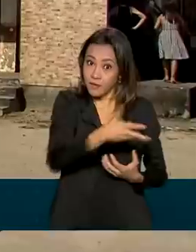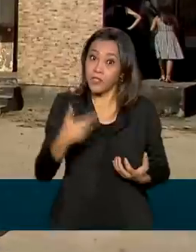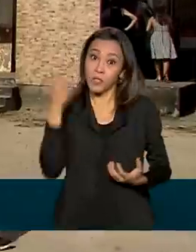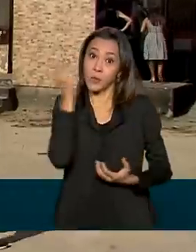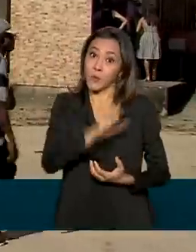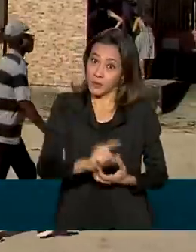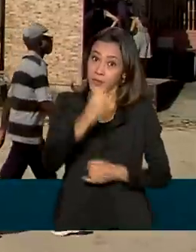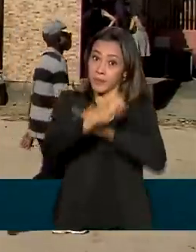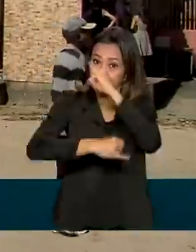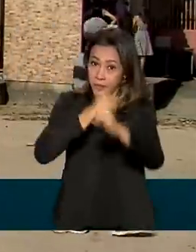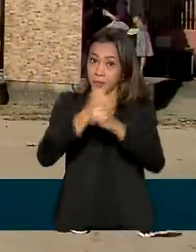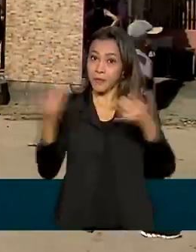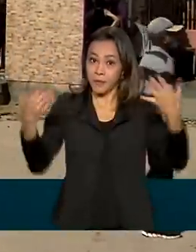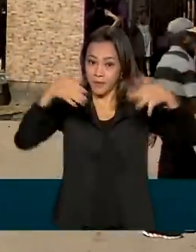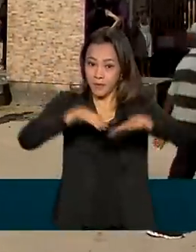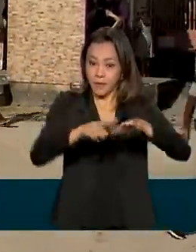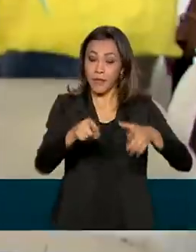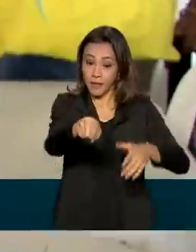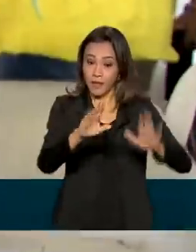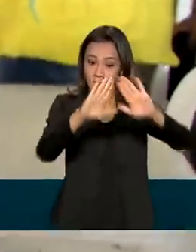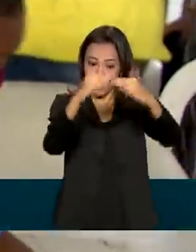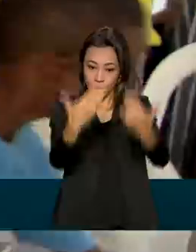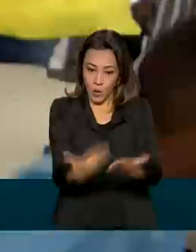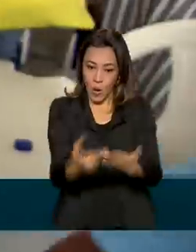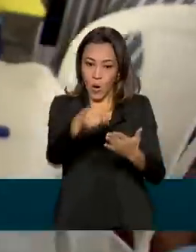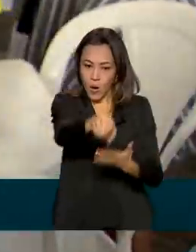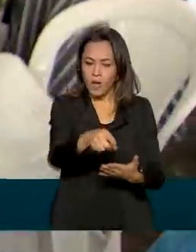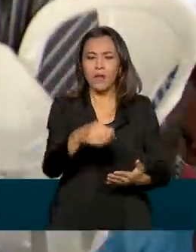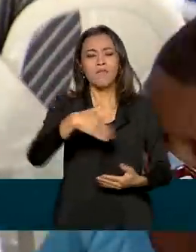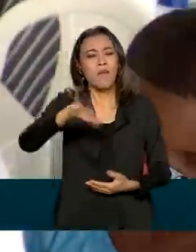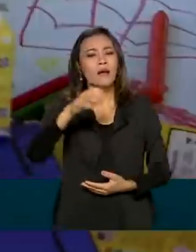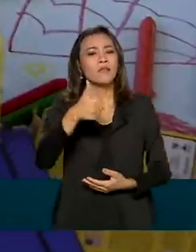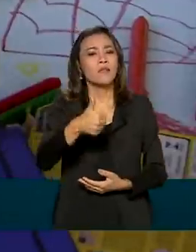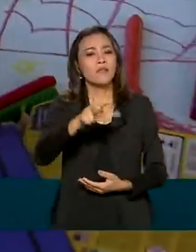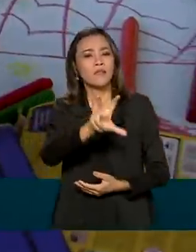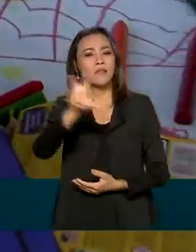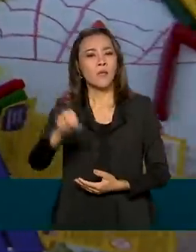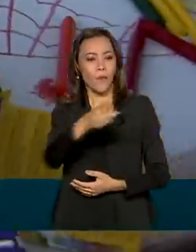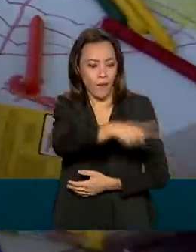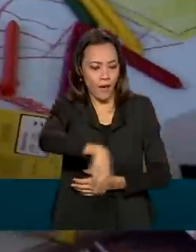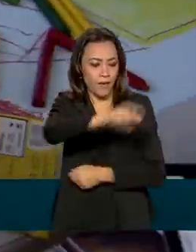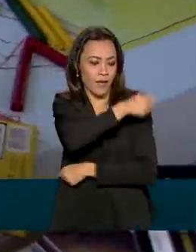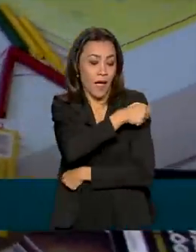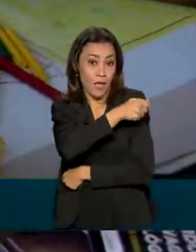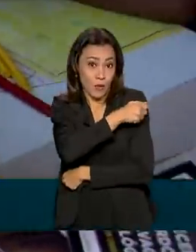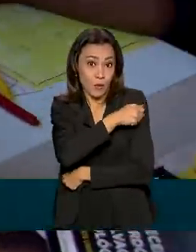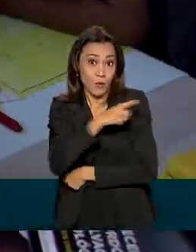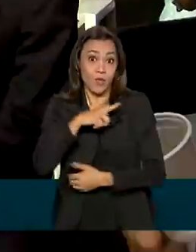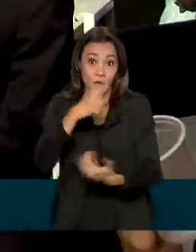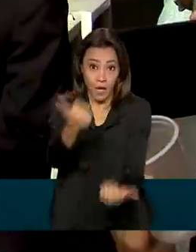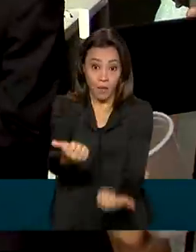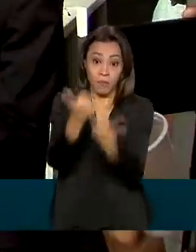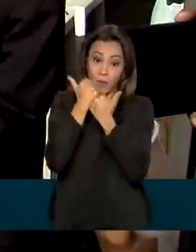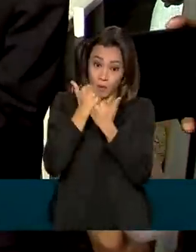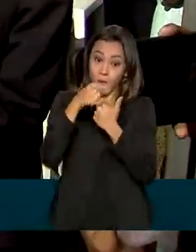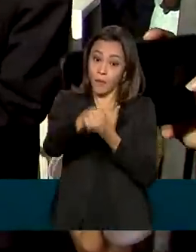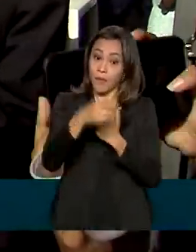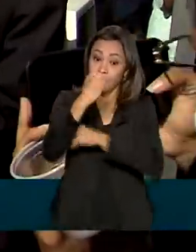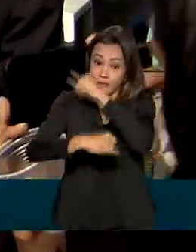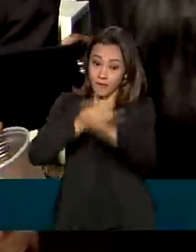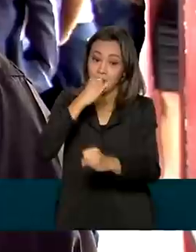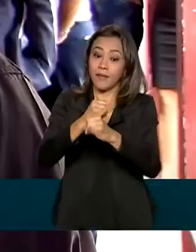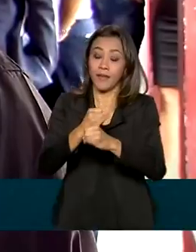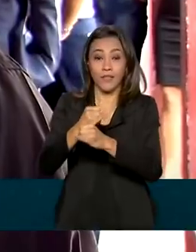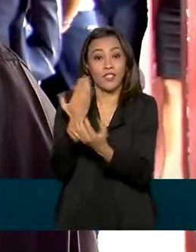digital. Na Escola Municipal Barão de Grajaú, os mais de 150 alunos passam agora a contar com suporte eletrônico nas aulas